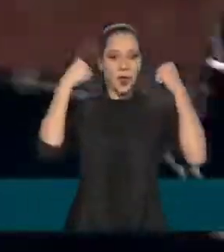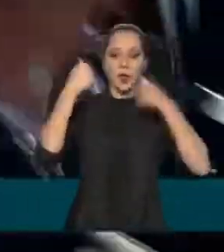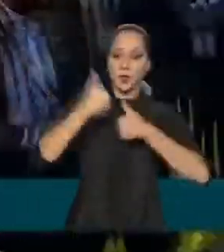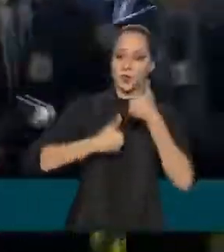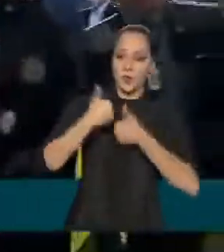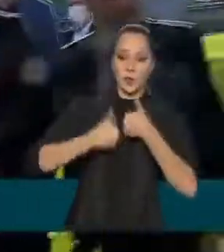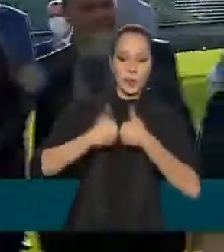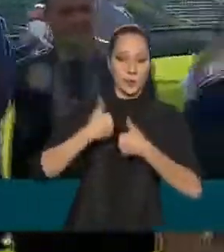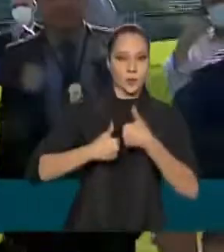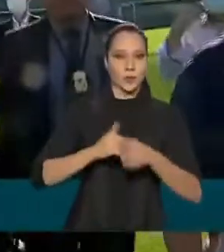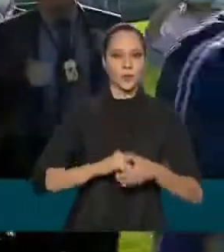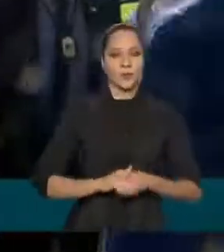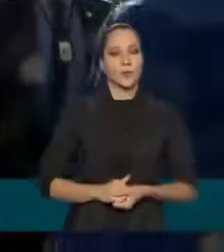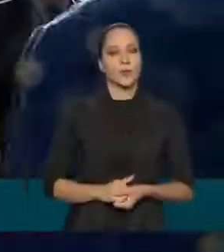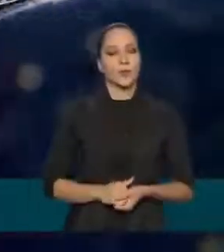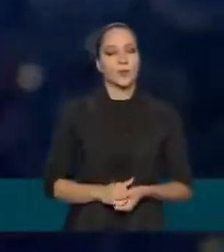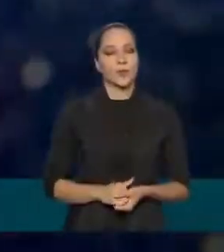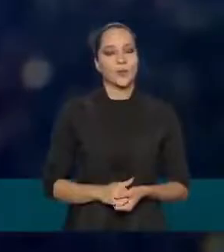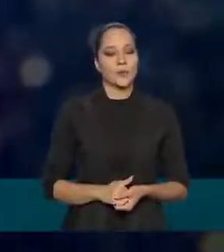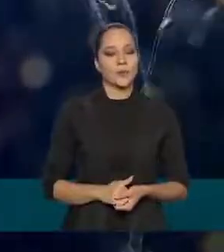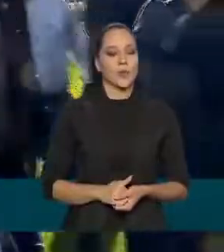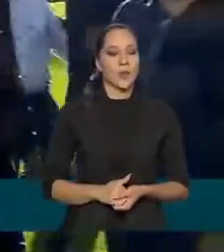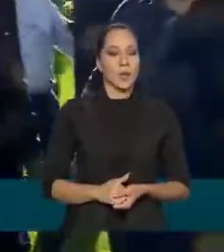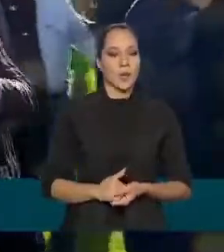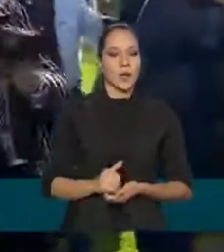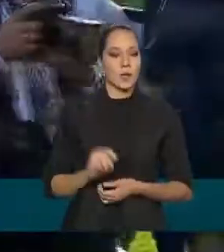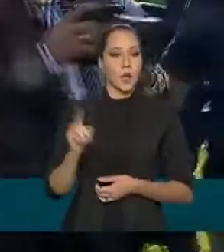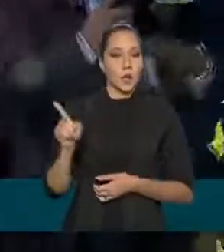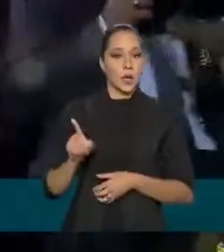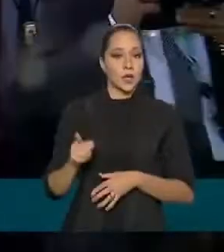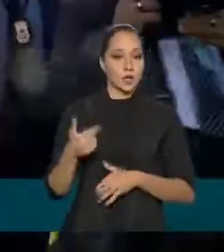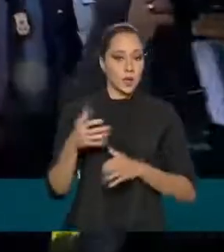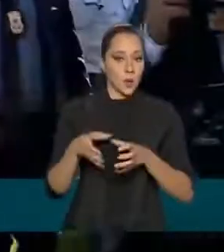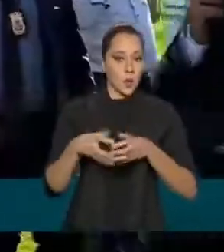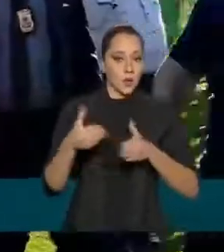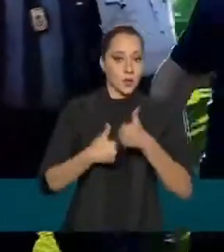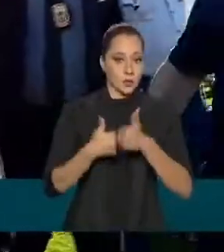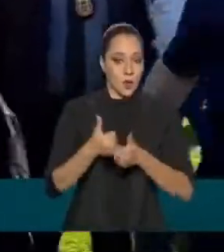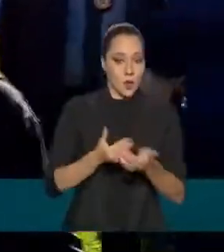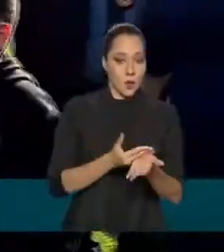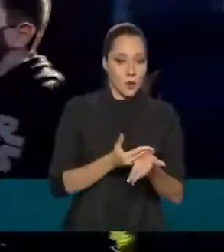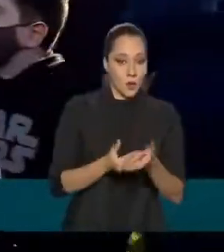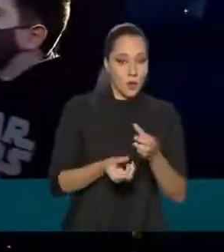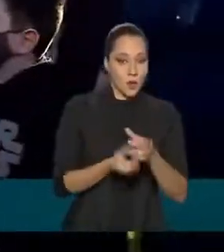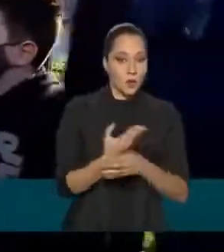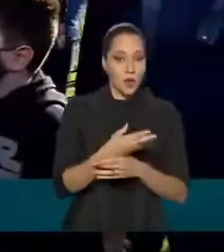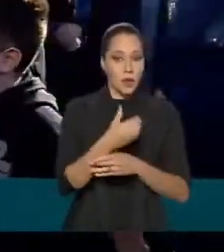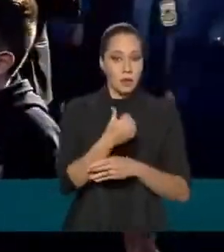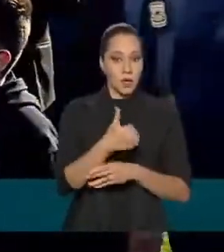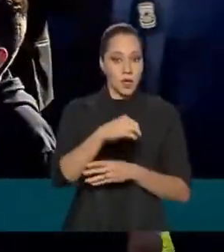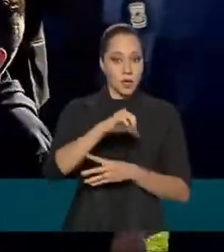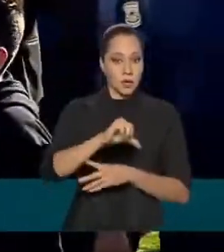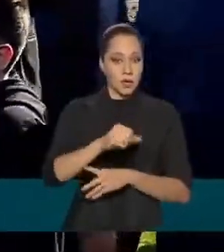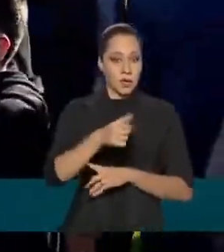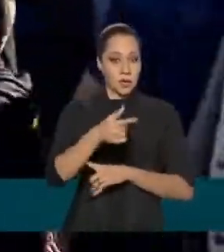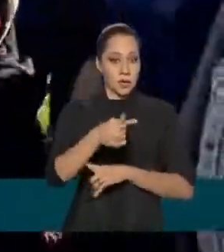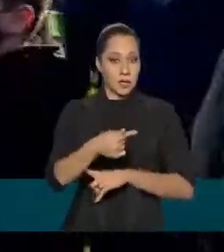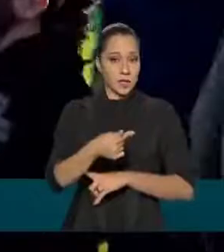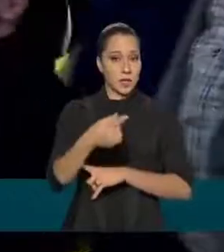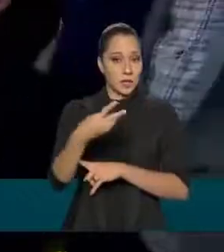Futebol. O clube foi fundado no ano de 1973.